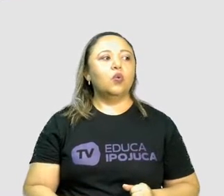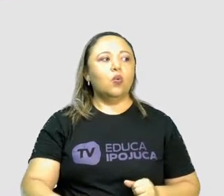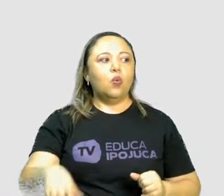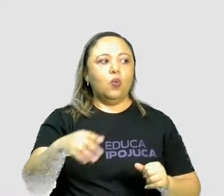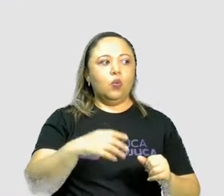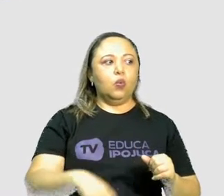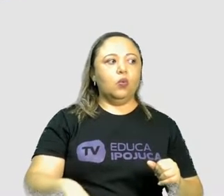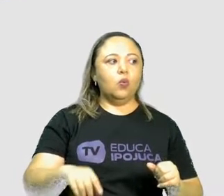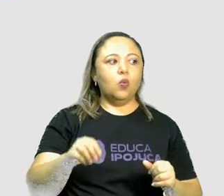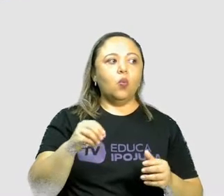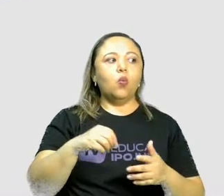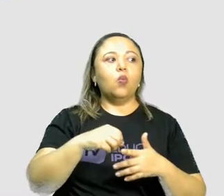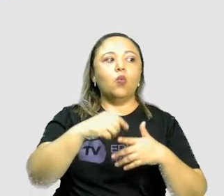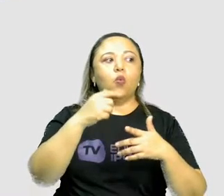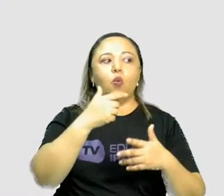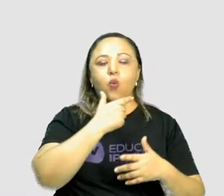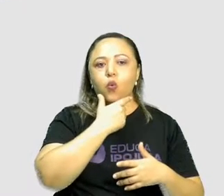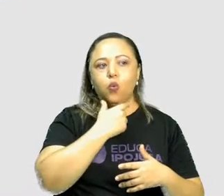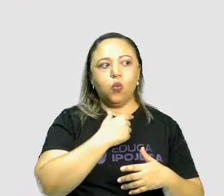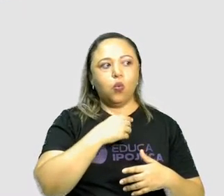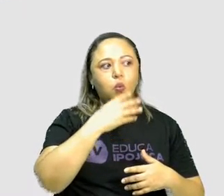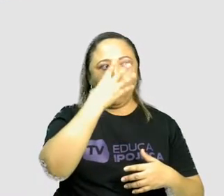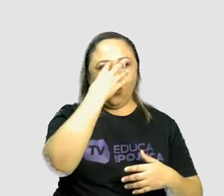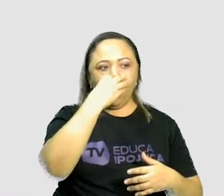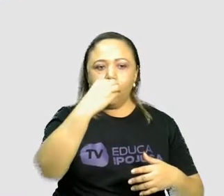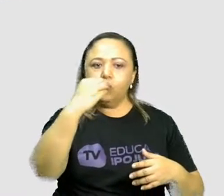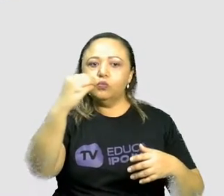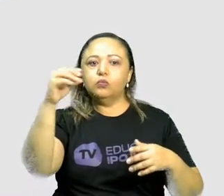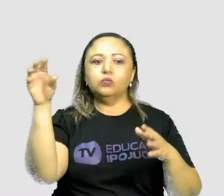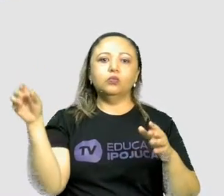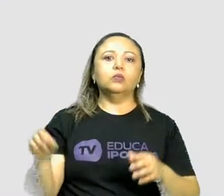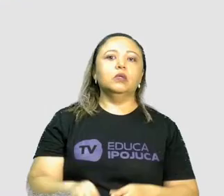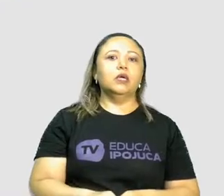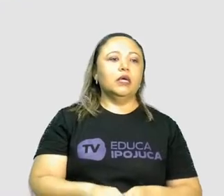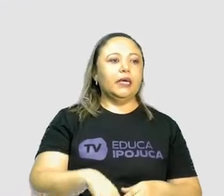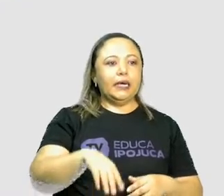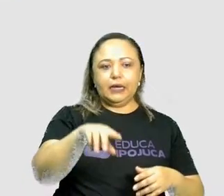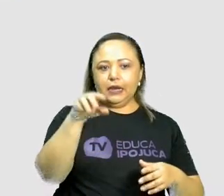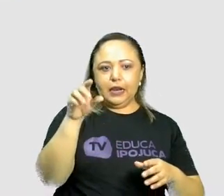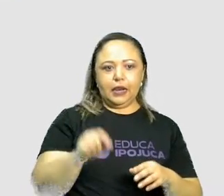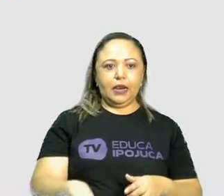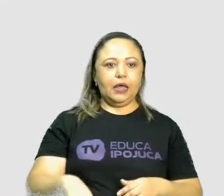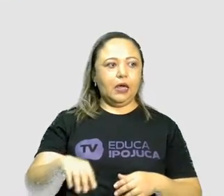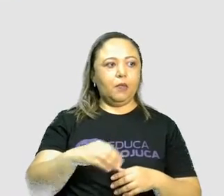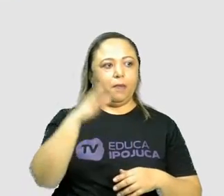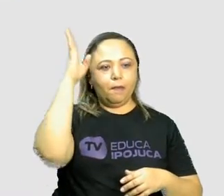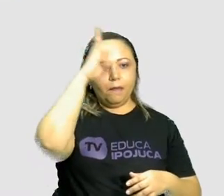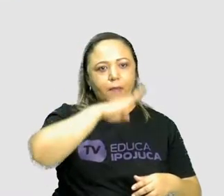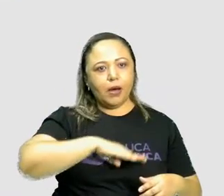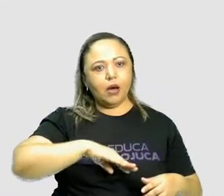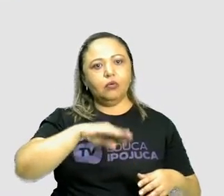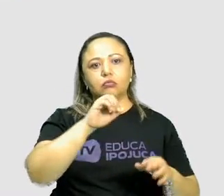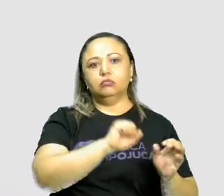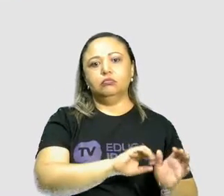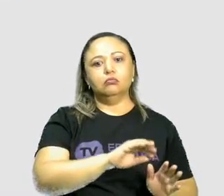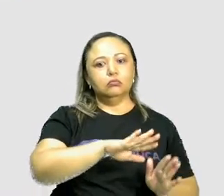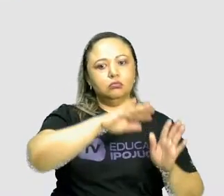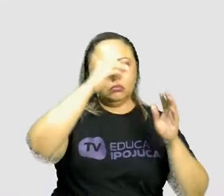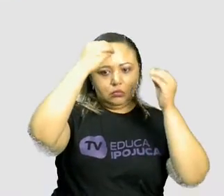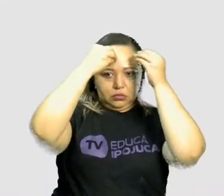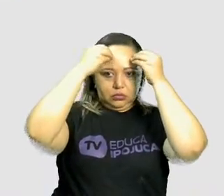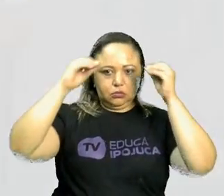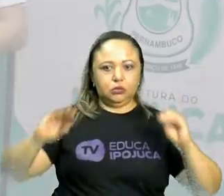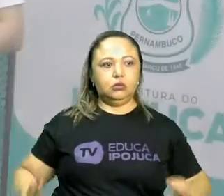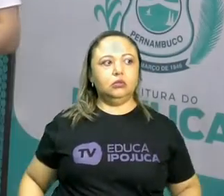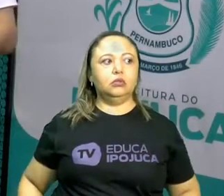vilão de nossas histórias. Ele descobriu na escola que é muito criativo e agora só pensa em